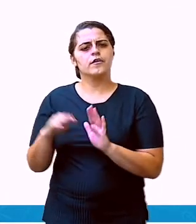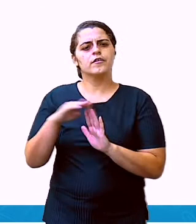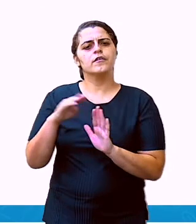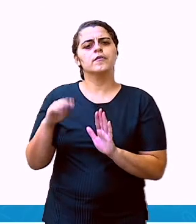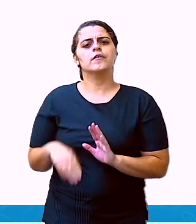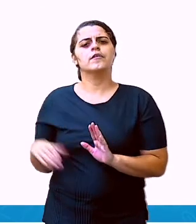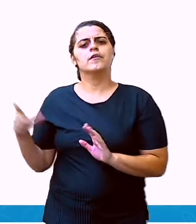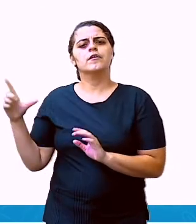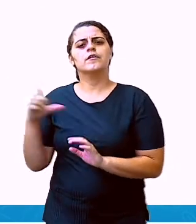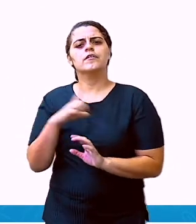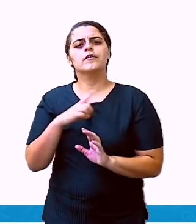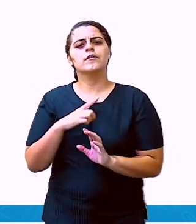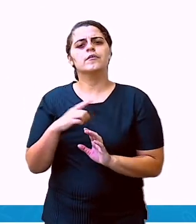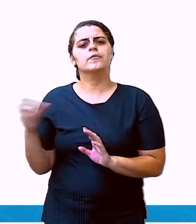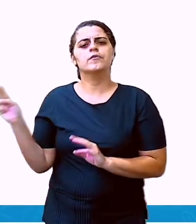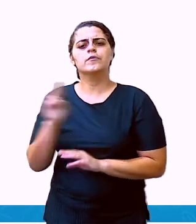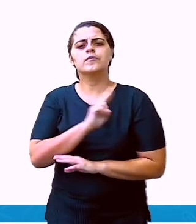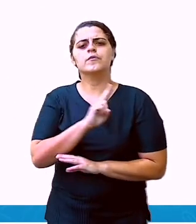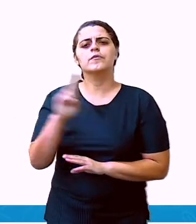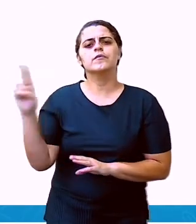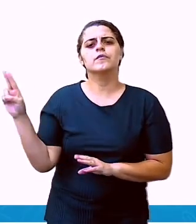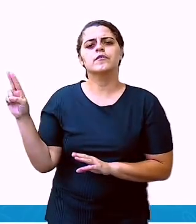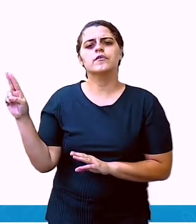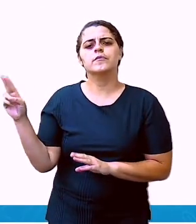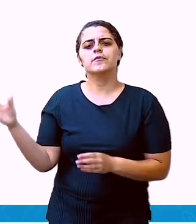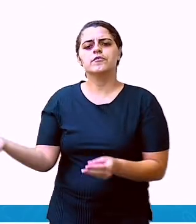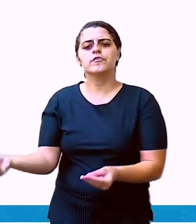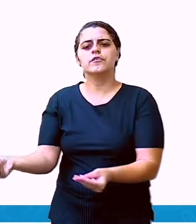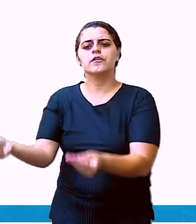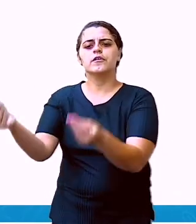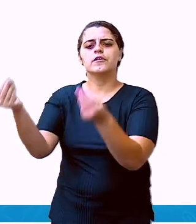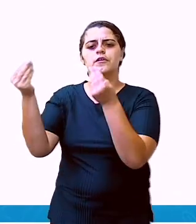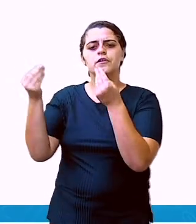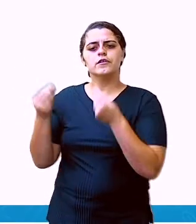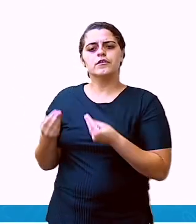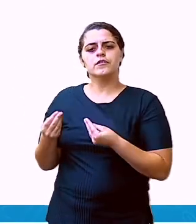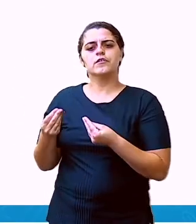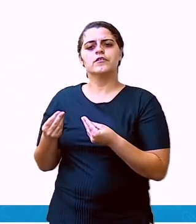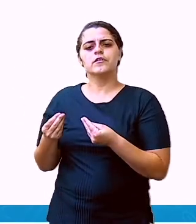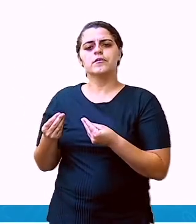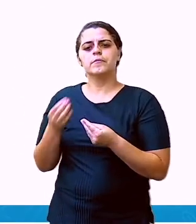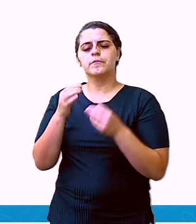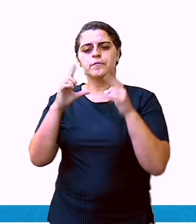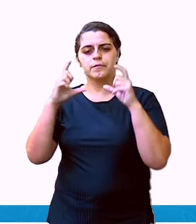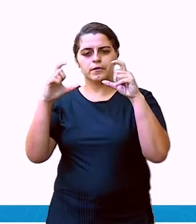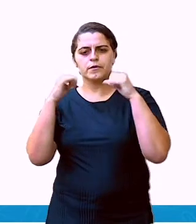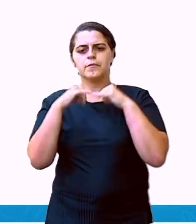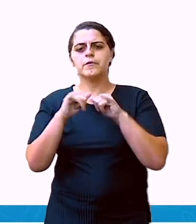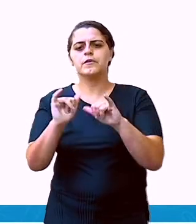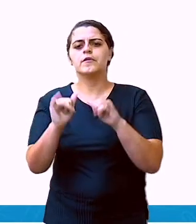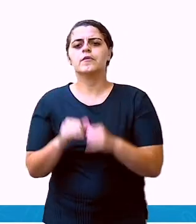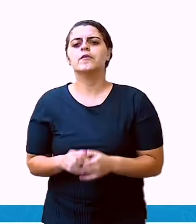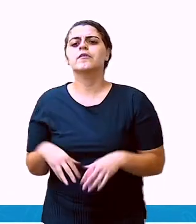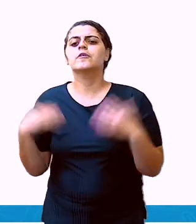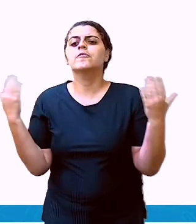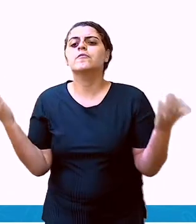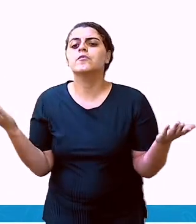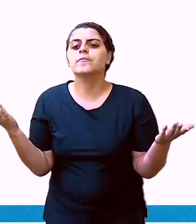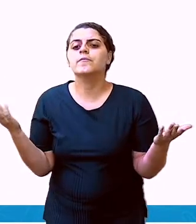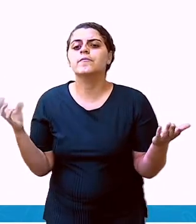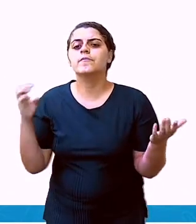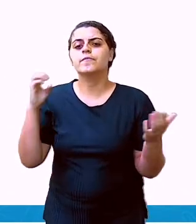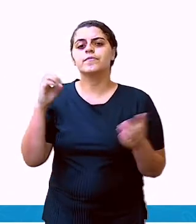colocou o nome de quem recebeu esse bilhete. Quem recebeu o bilhete?